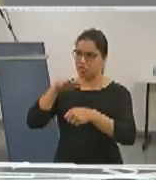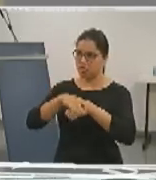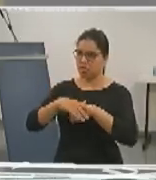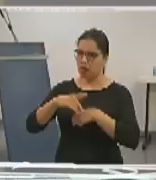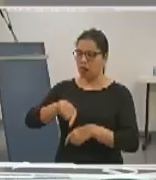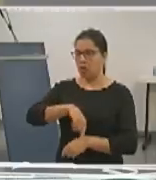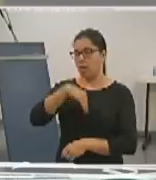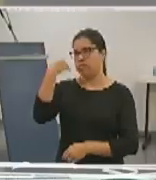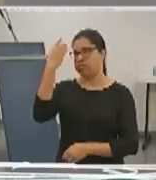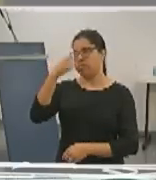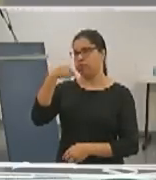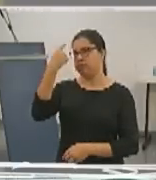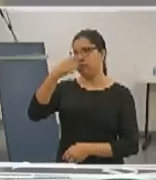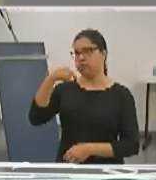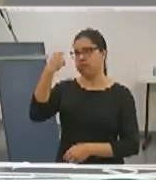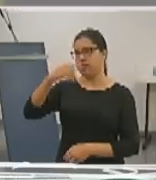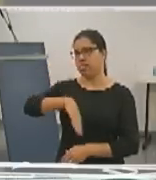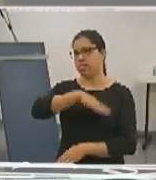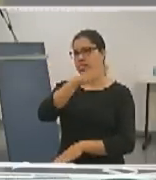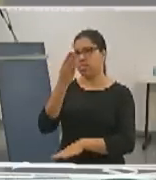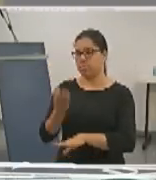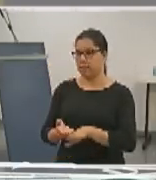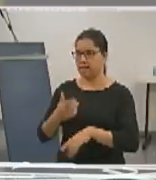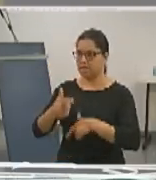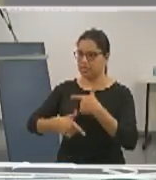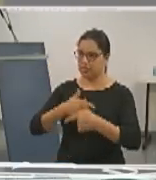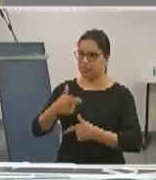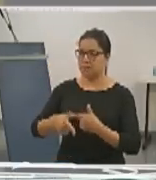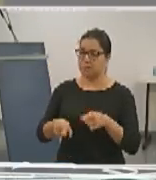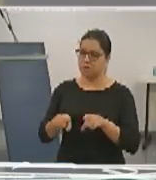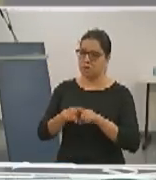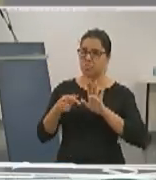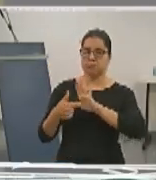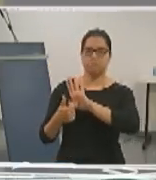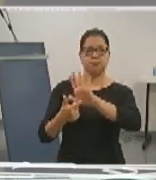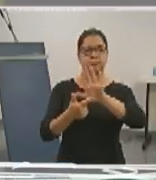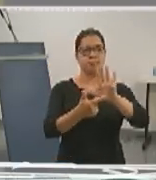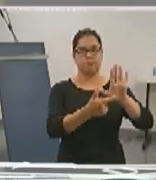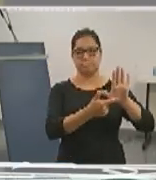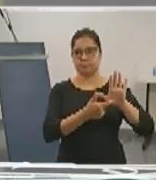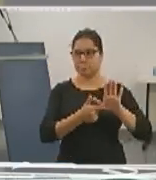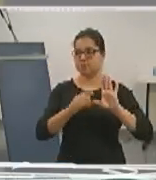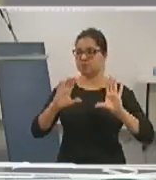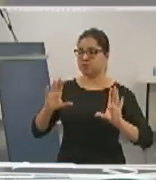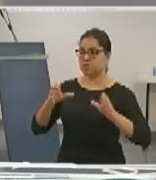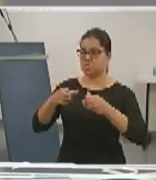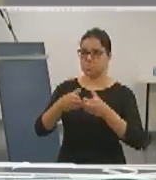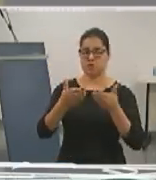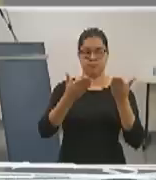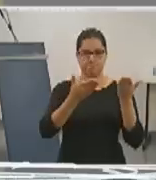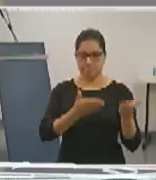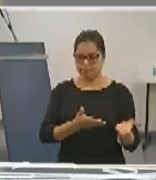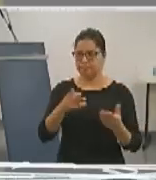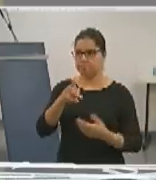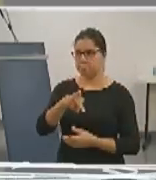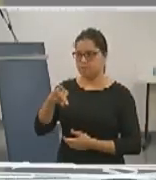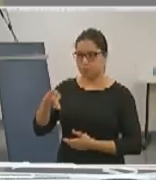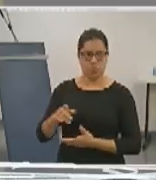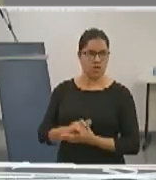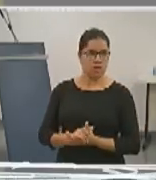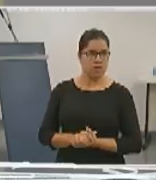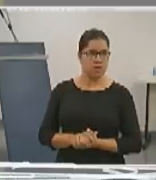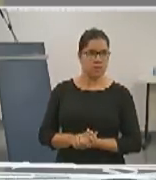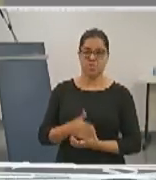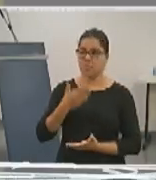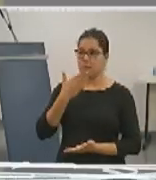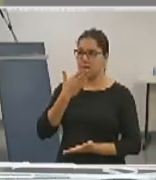incansavelmente e apresentando as nossas propostas à nossa comunidade acadêmica. Cláudia, preciso dizer que a minha admiração só